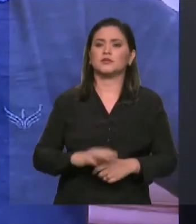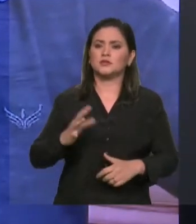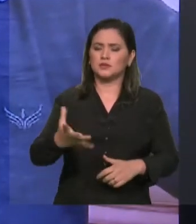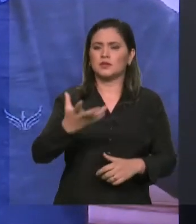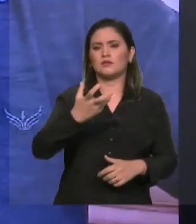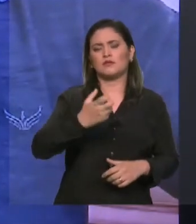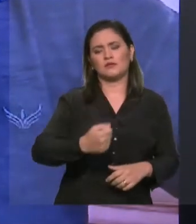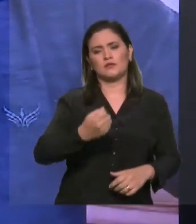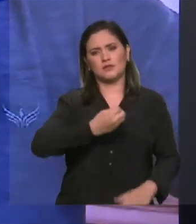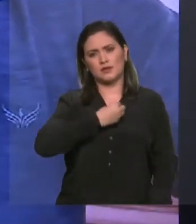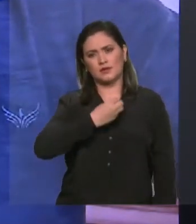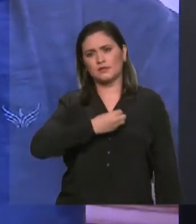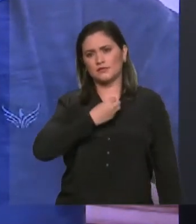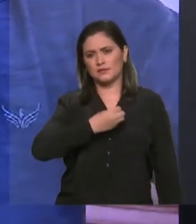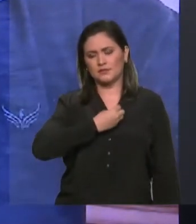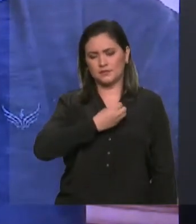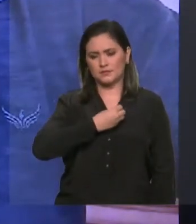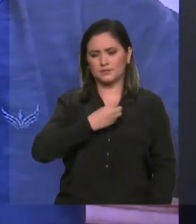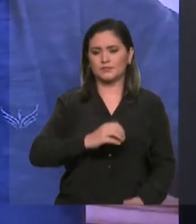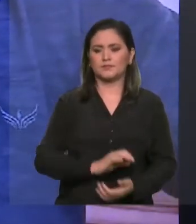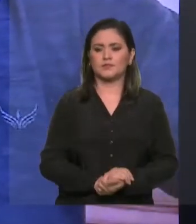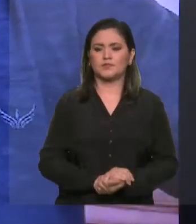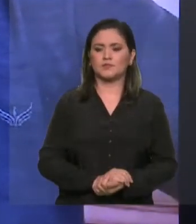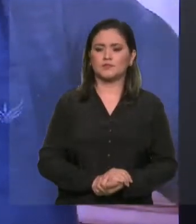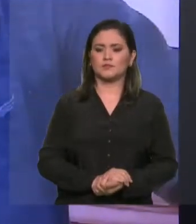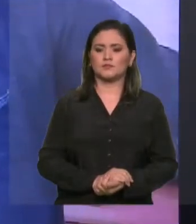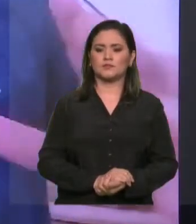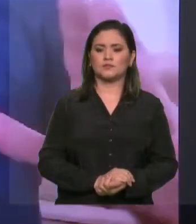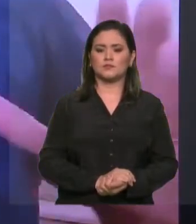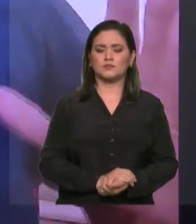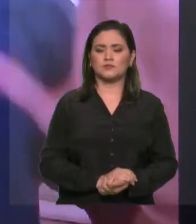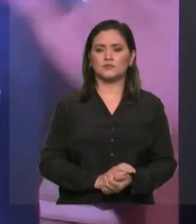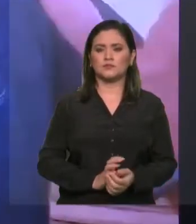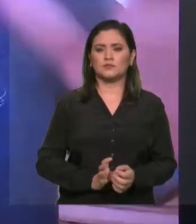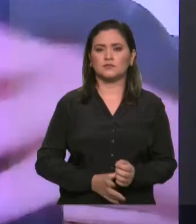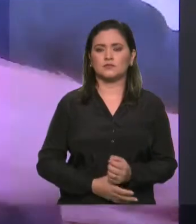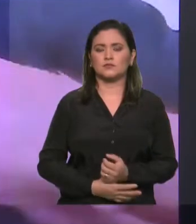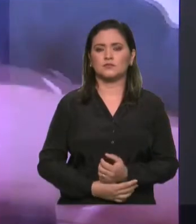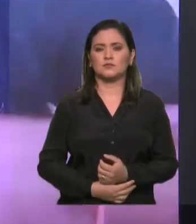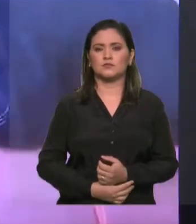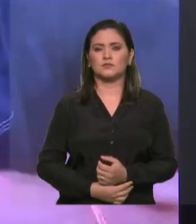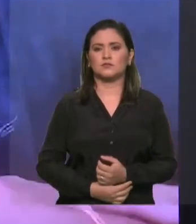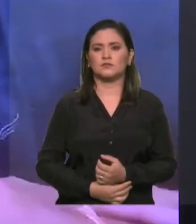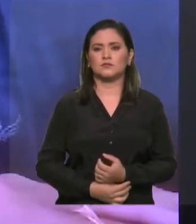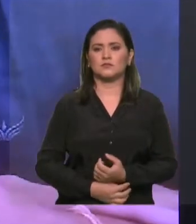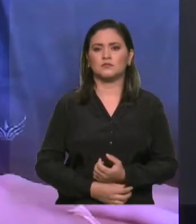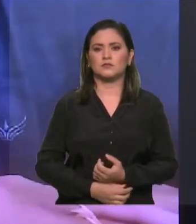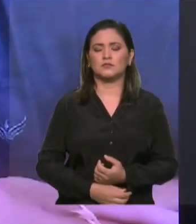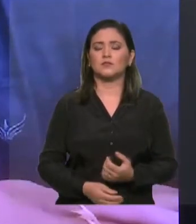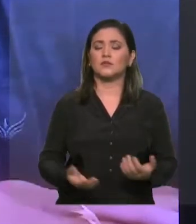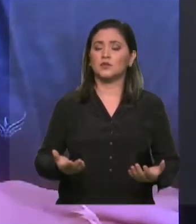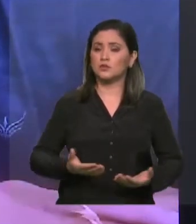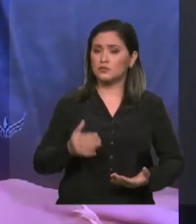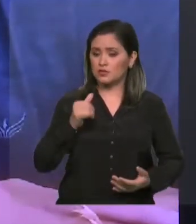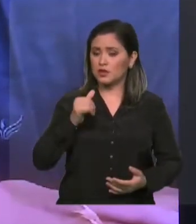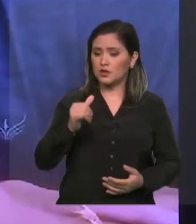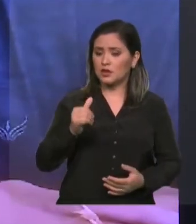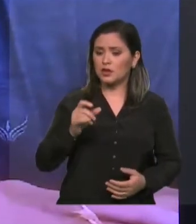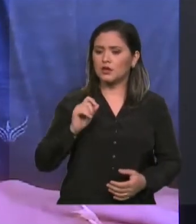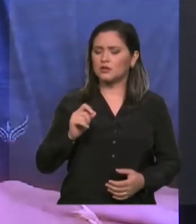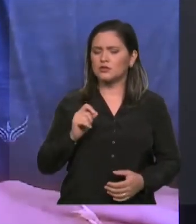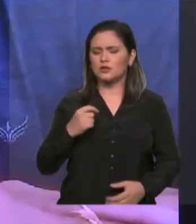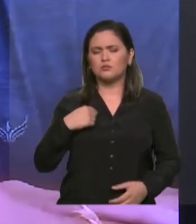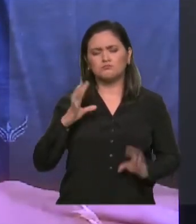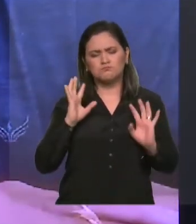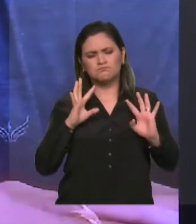mais vidas. E, seu presidente, eu concluo trazendo um dado que me chamou muita atenção para